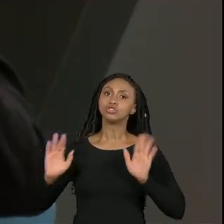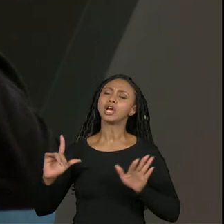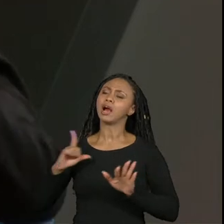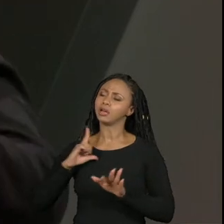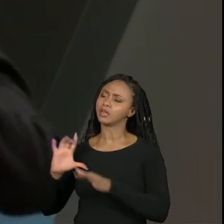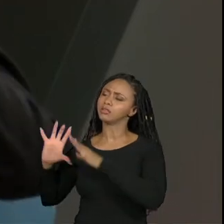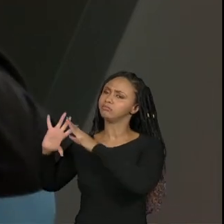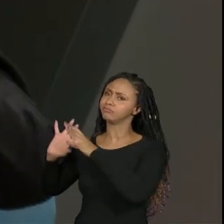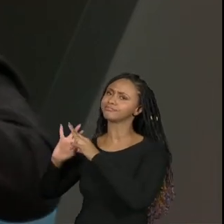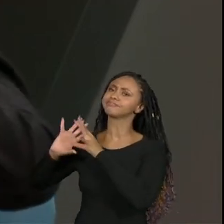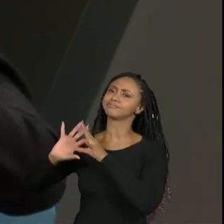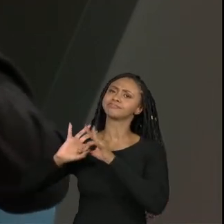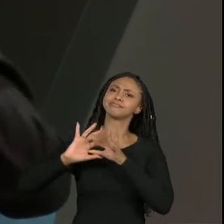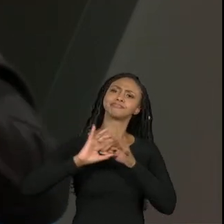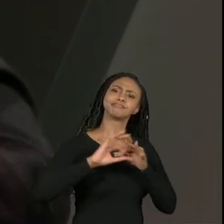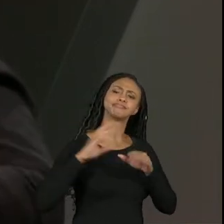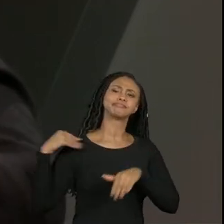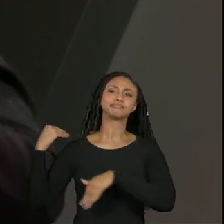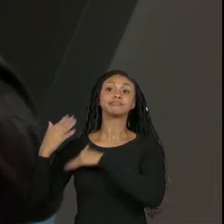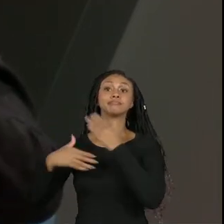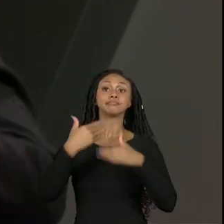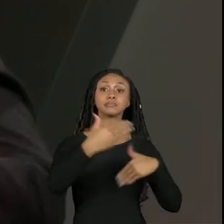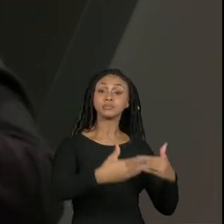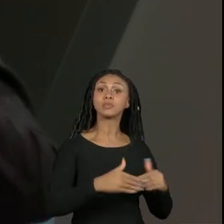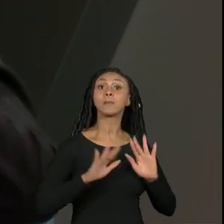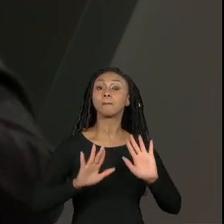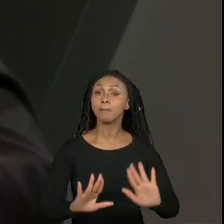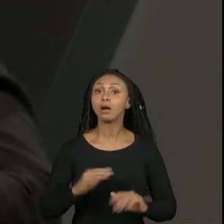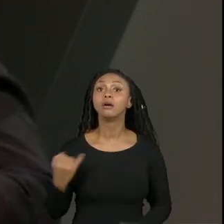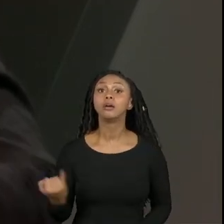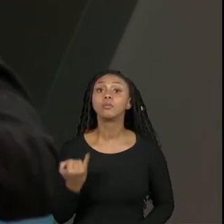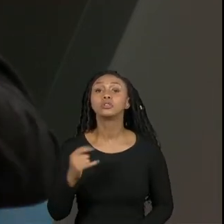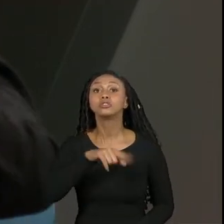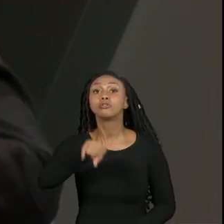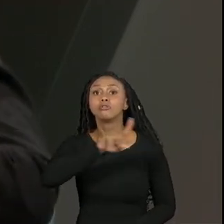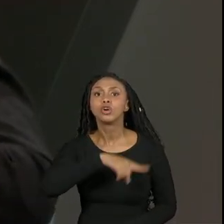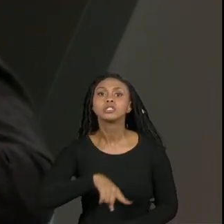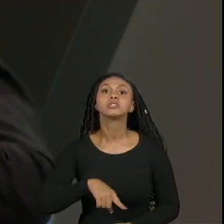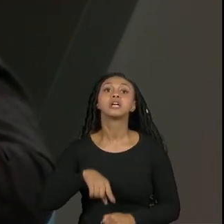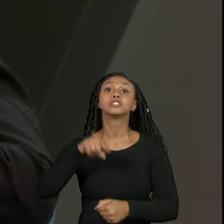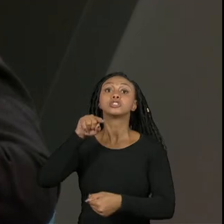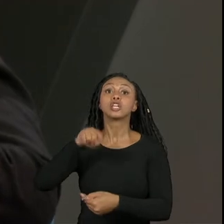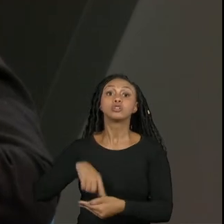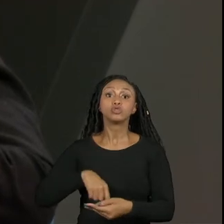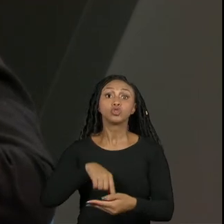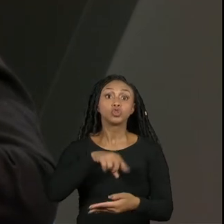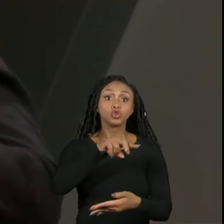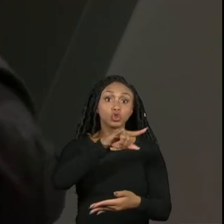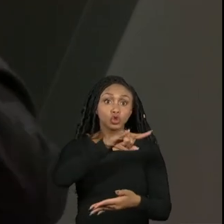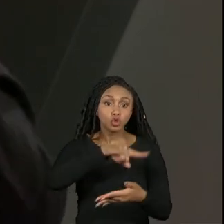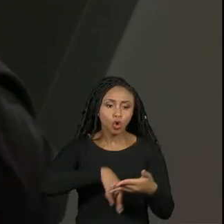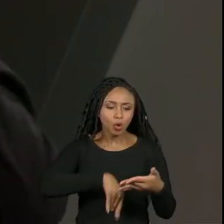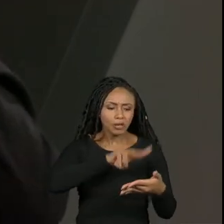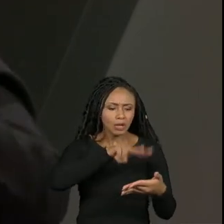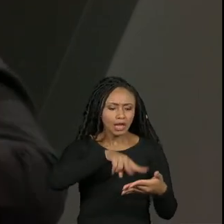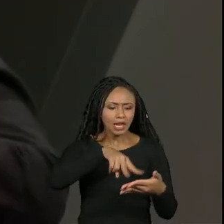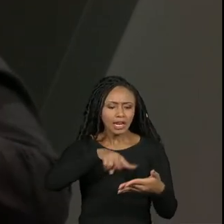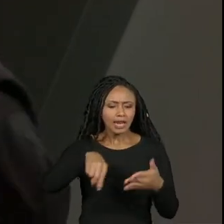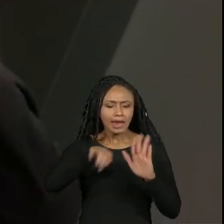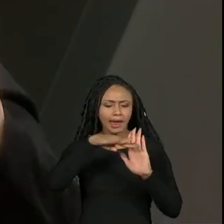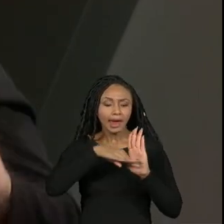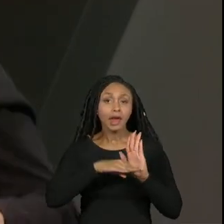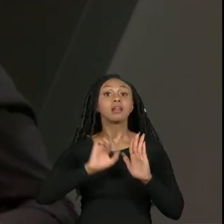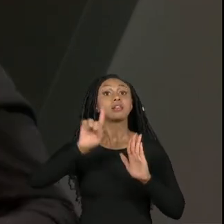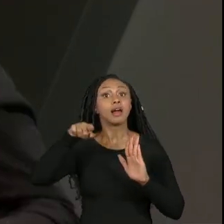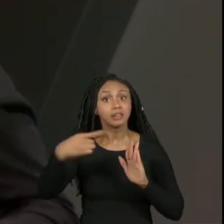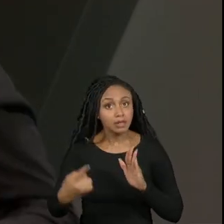mas é fundamental consultar os documentos antes de fazer a postagem tá então isso é super